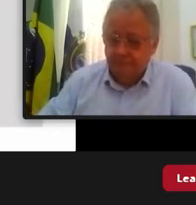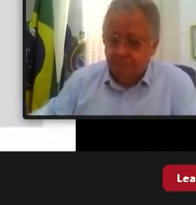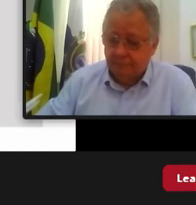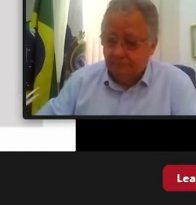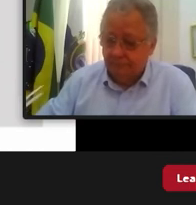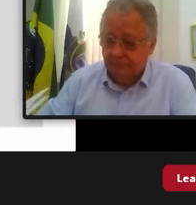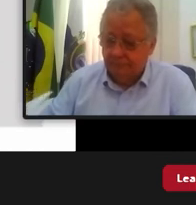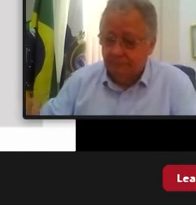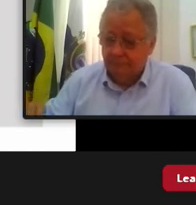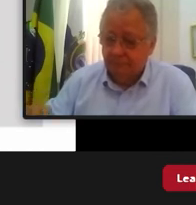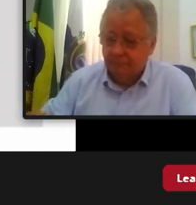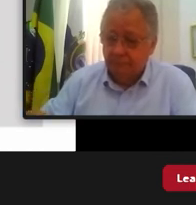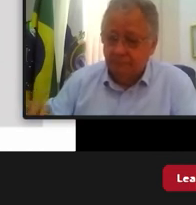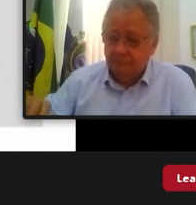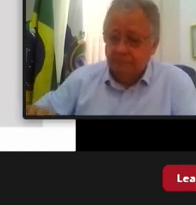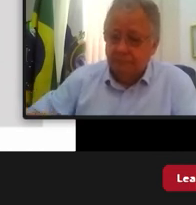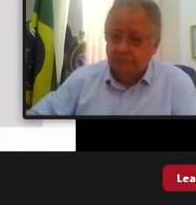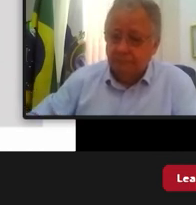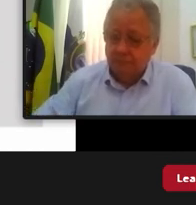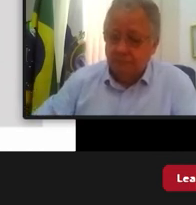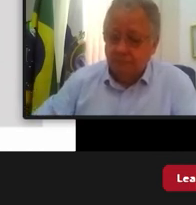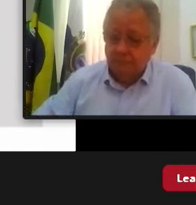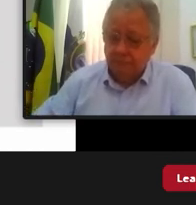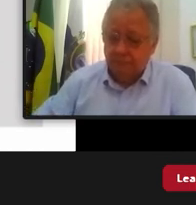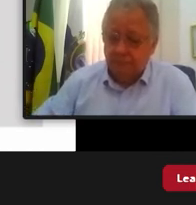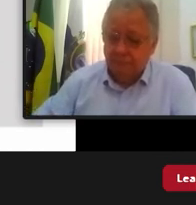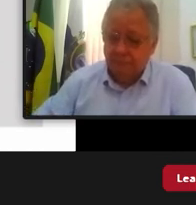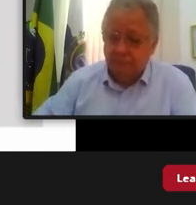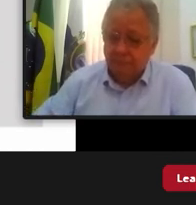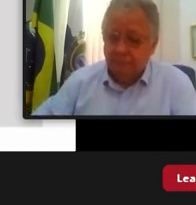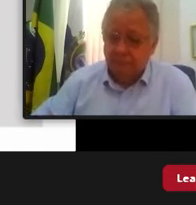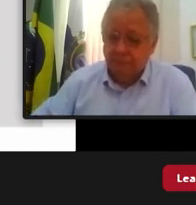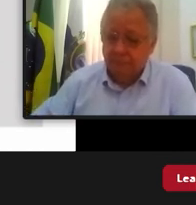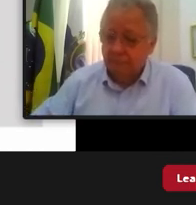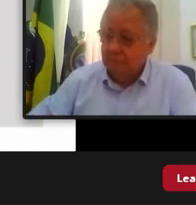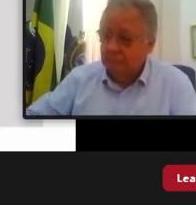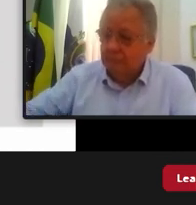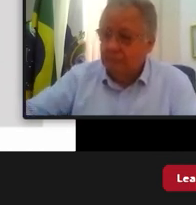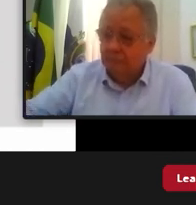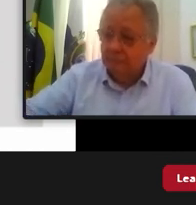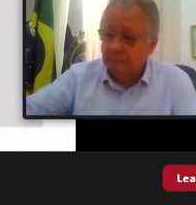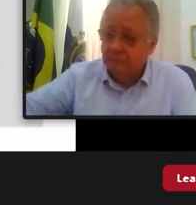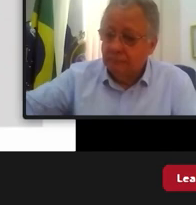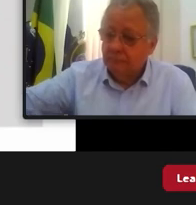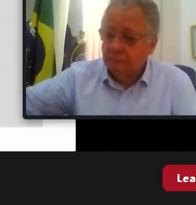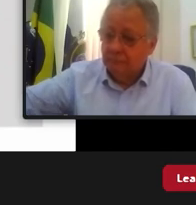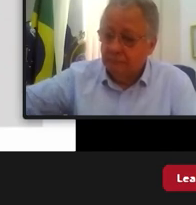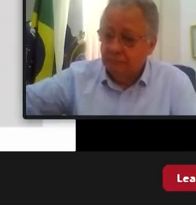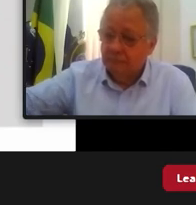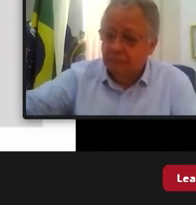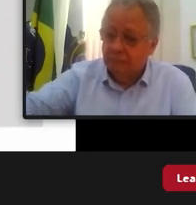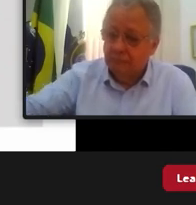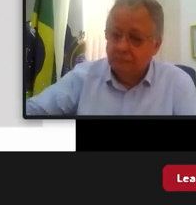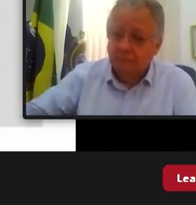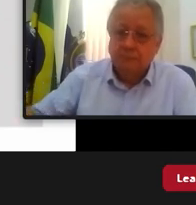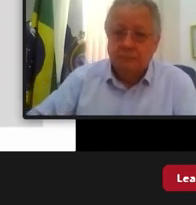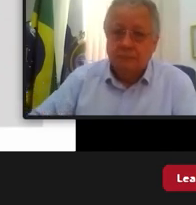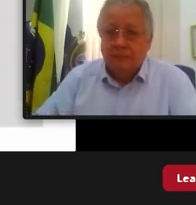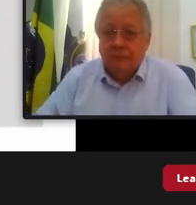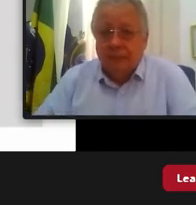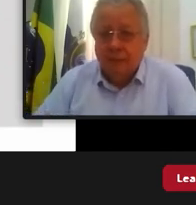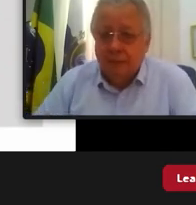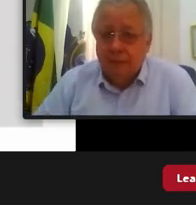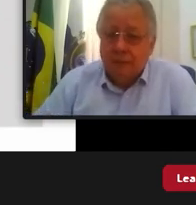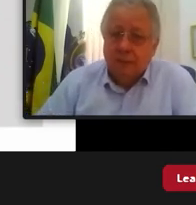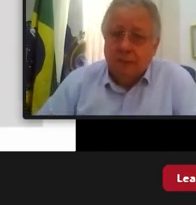Enquanto a NP providencia a retirada da tela eu queria ver a NP se na